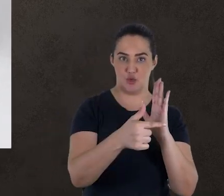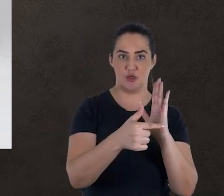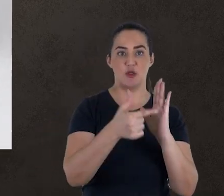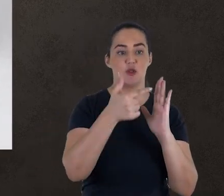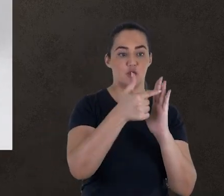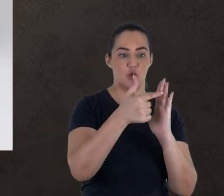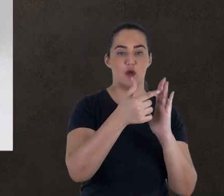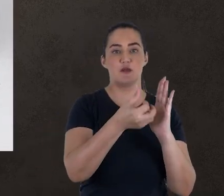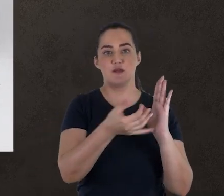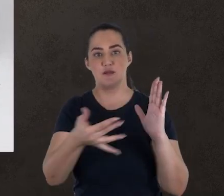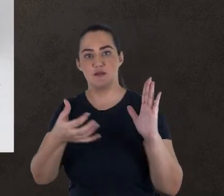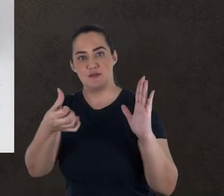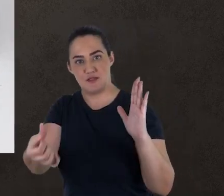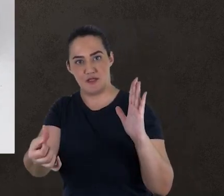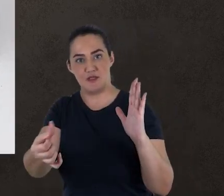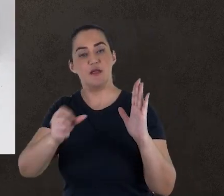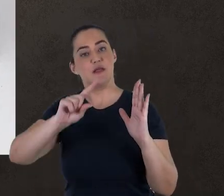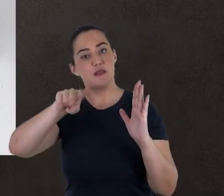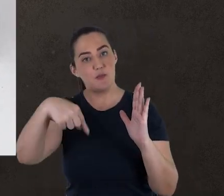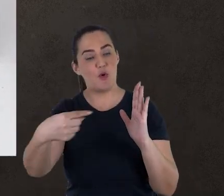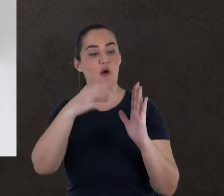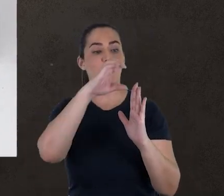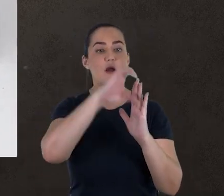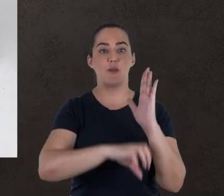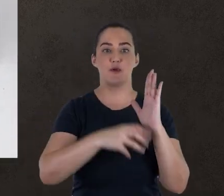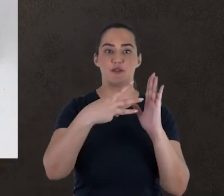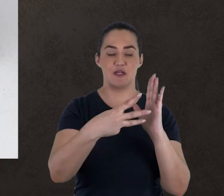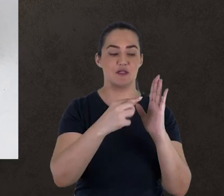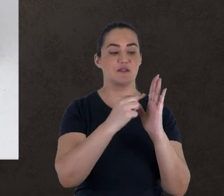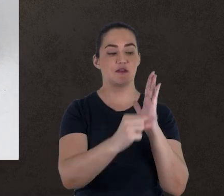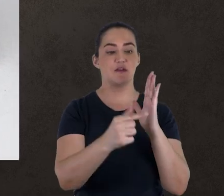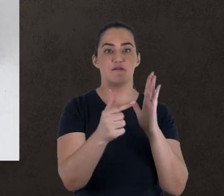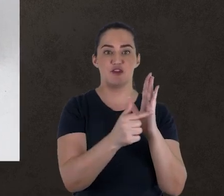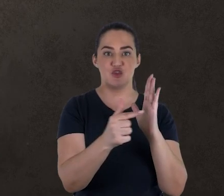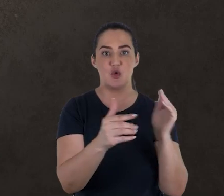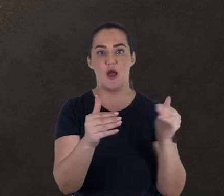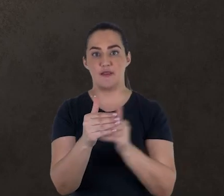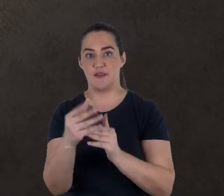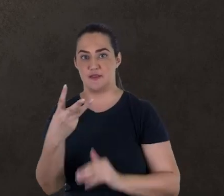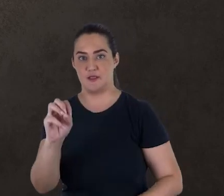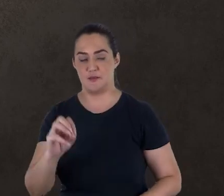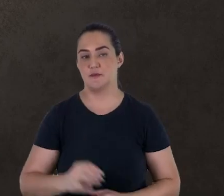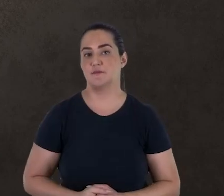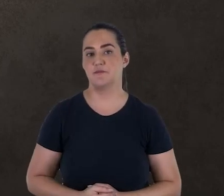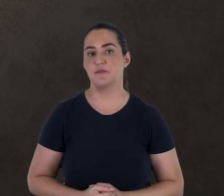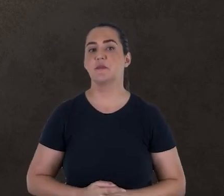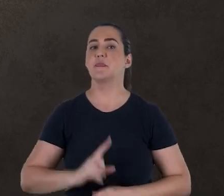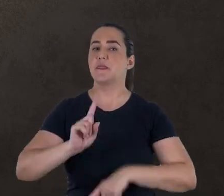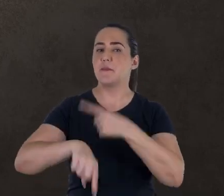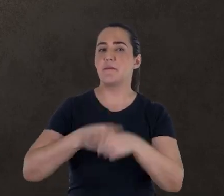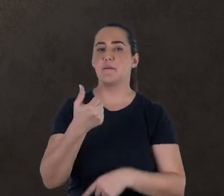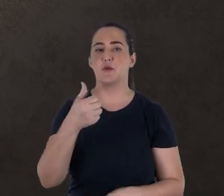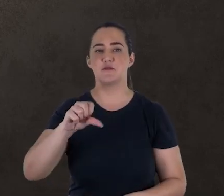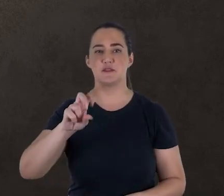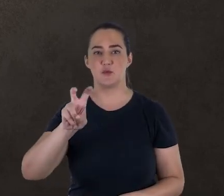2 a 6, e finalmente do capítulo 3, versos 22 a 30. Depois, em 1952, Maurice